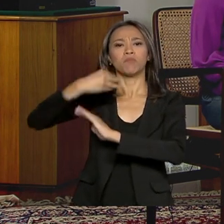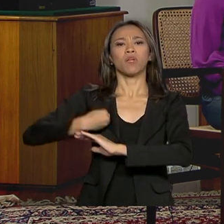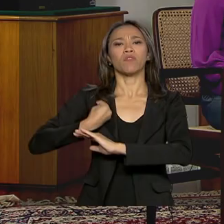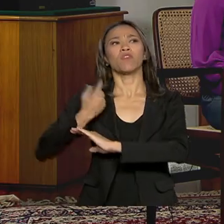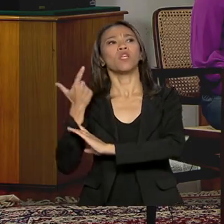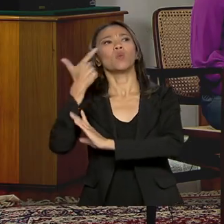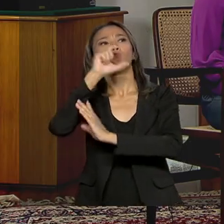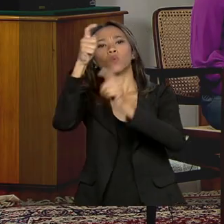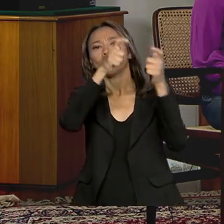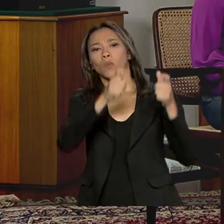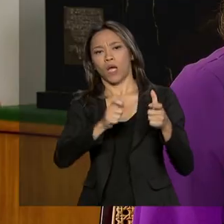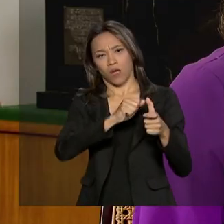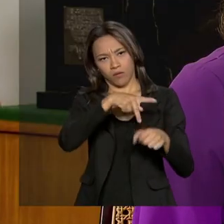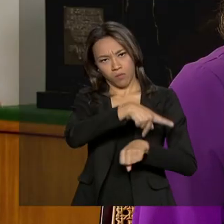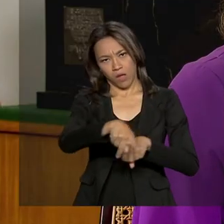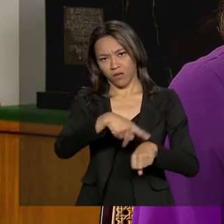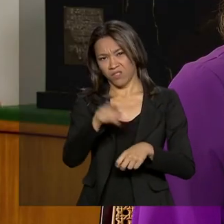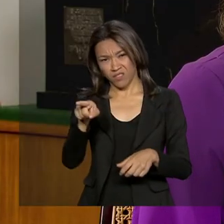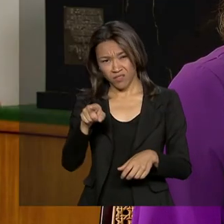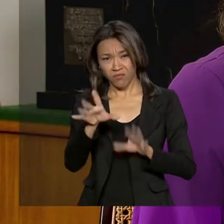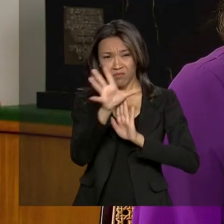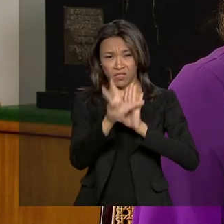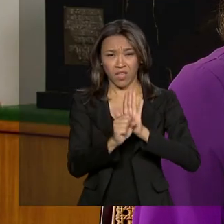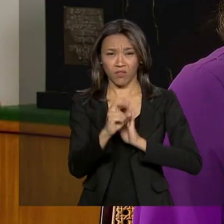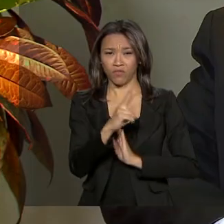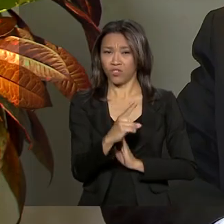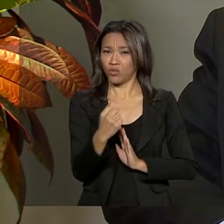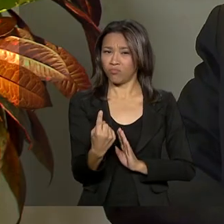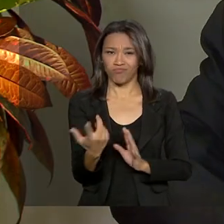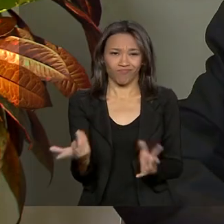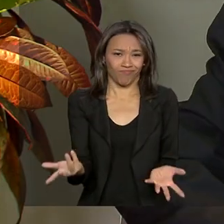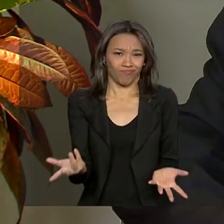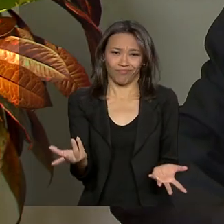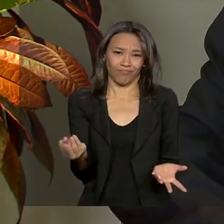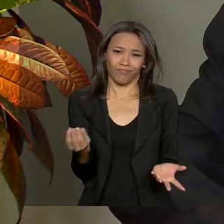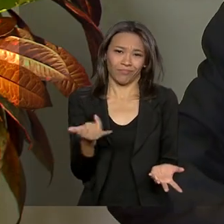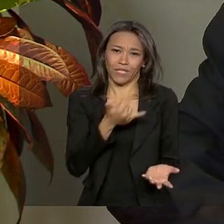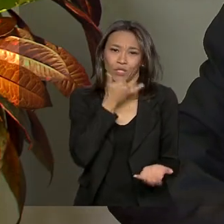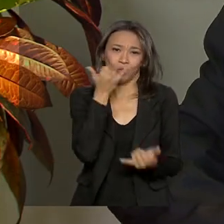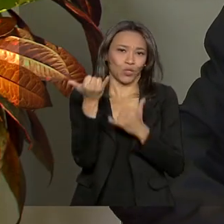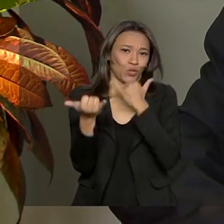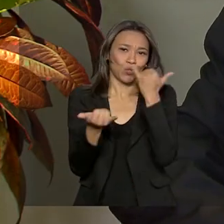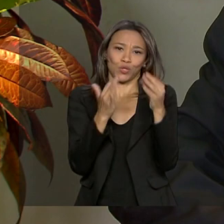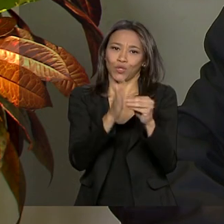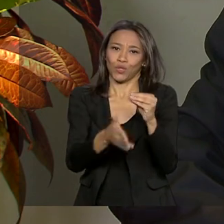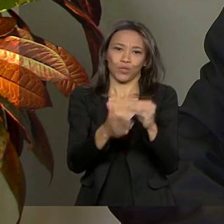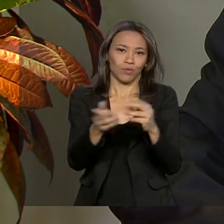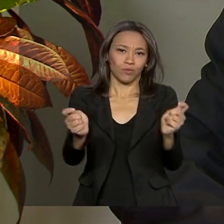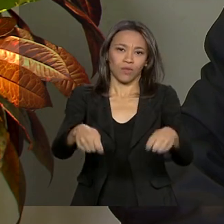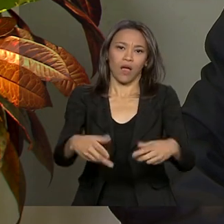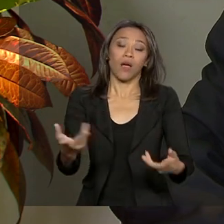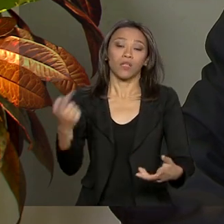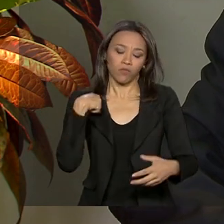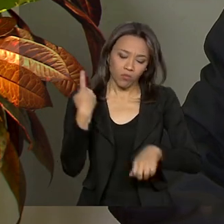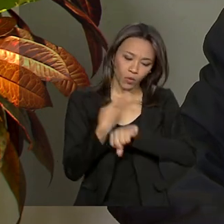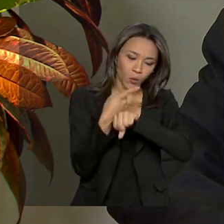país. No século XXI, isso não se justifica. Nós saímos daqui e fomos para o Ministério da Infraestrutura conversar com o ministro Tarcísio, que é um ministro